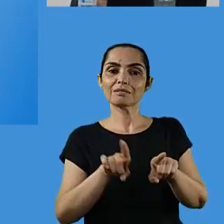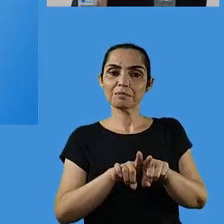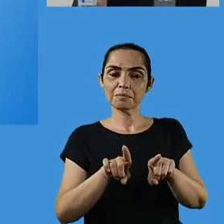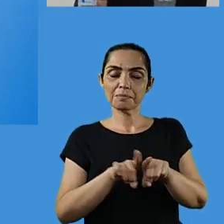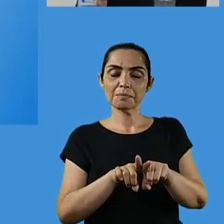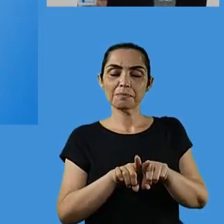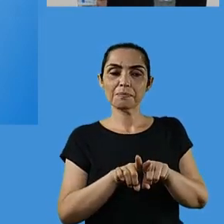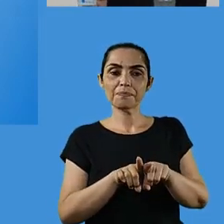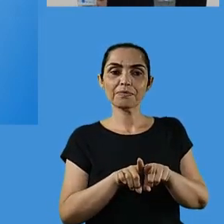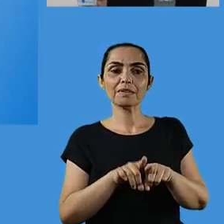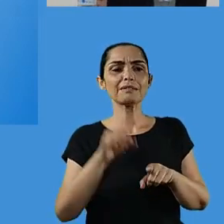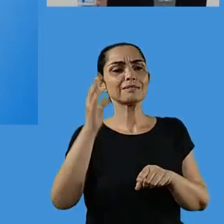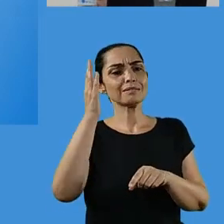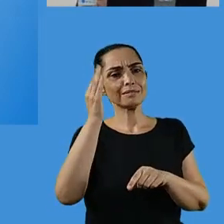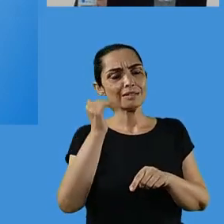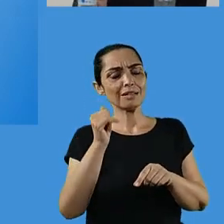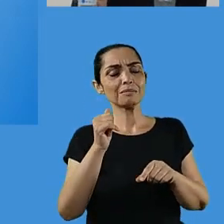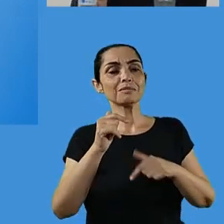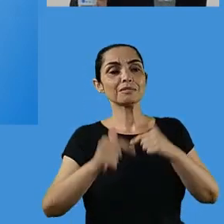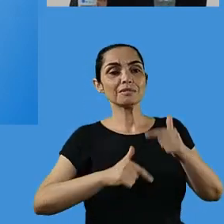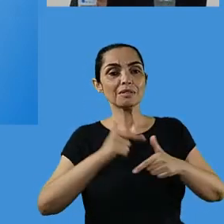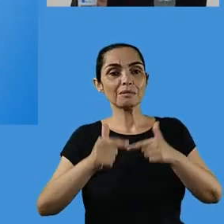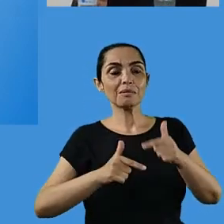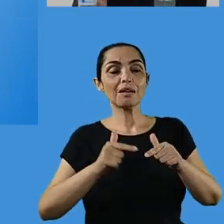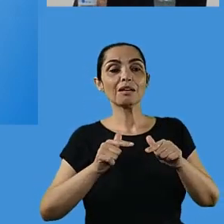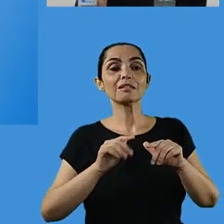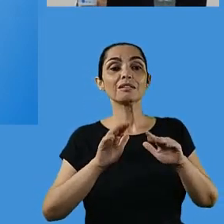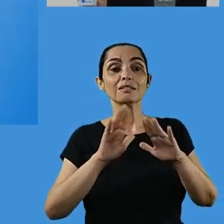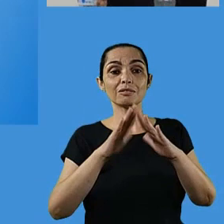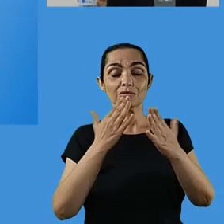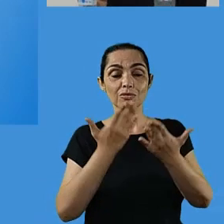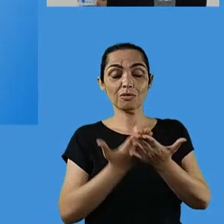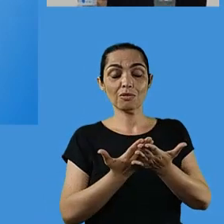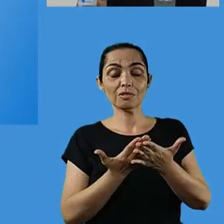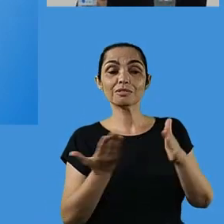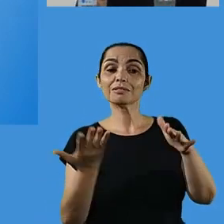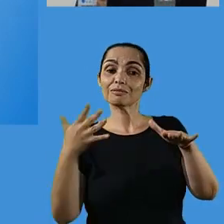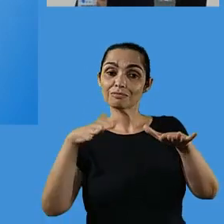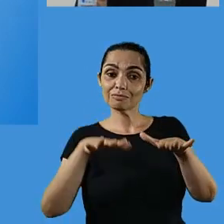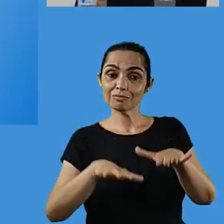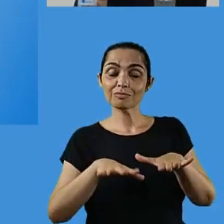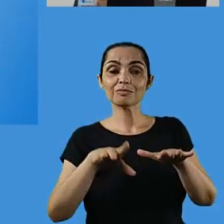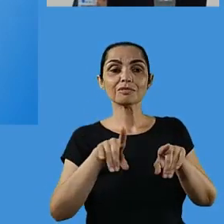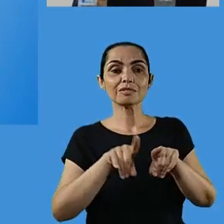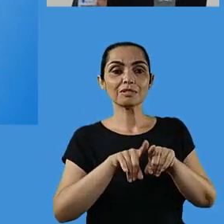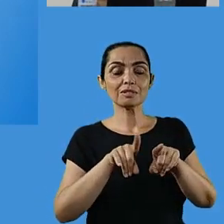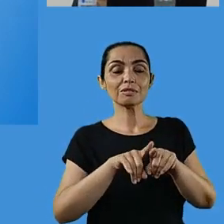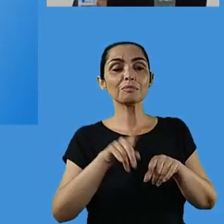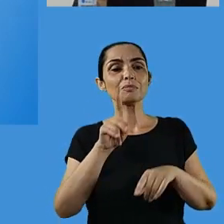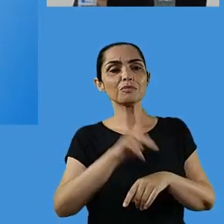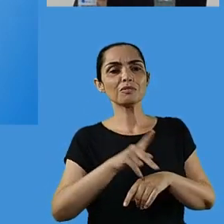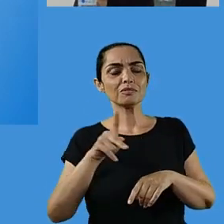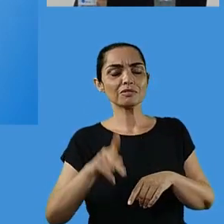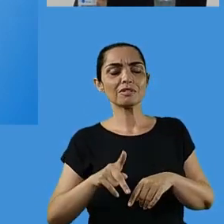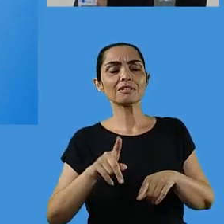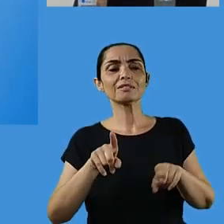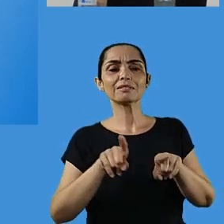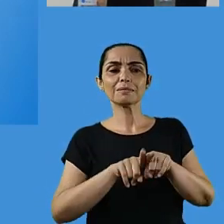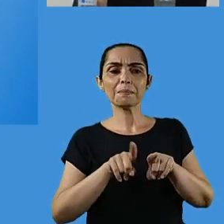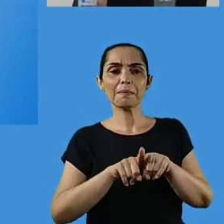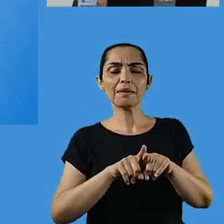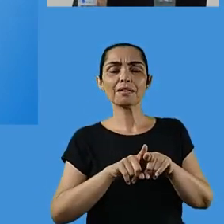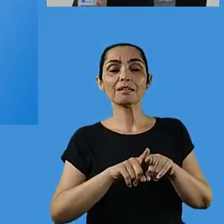aos nossos alunos com deficiência. então, eu sei que eu trabalho numa rede extremamente inclusiva, com